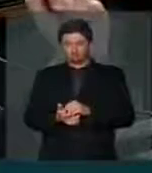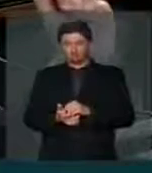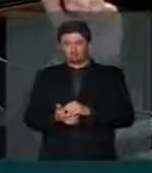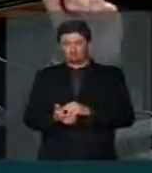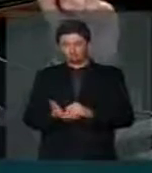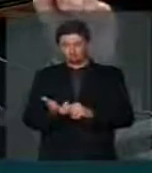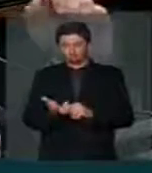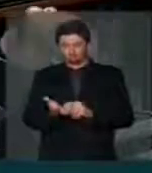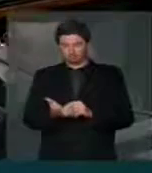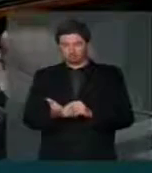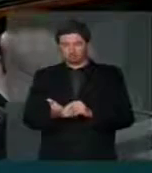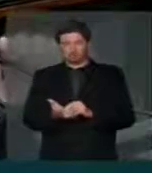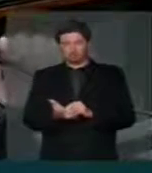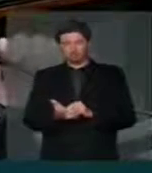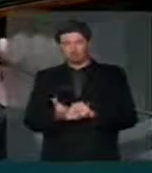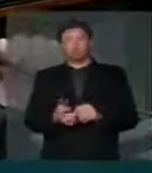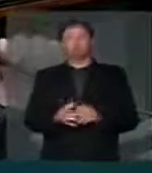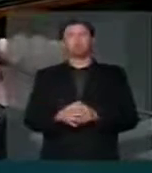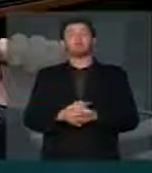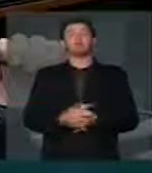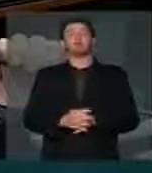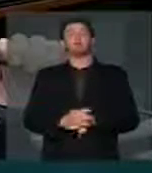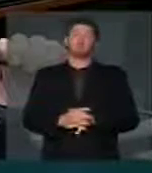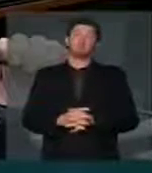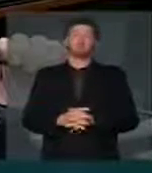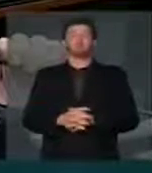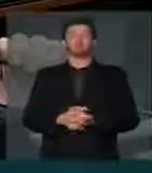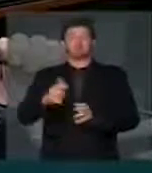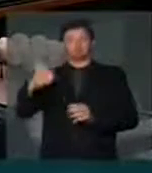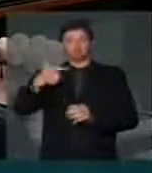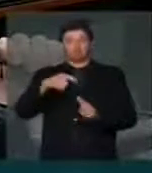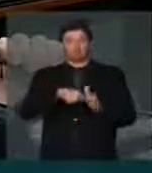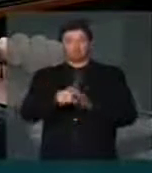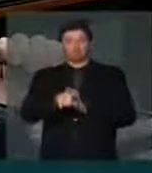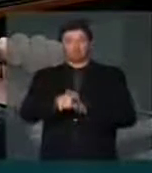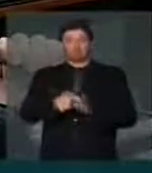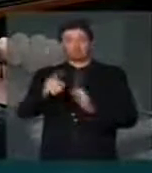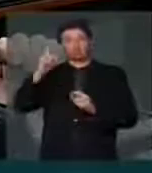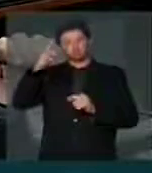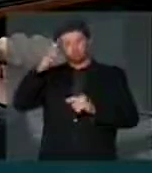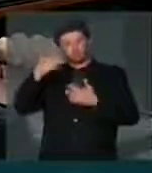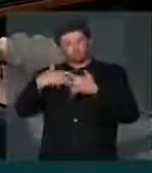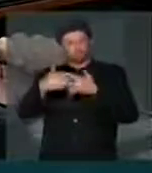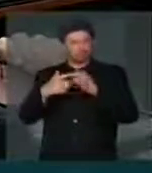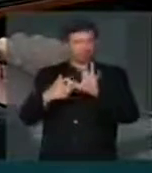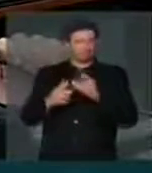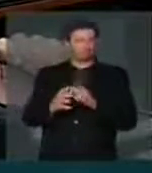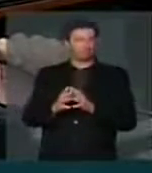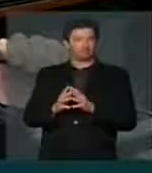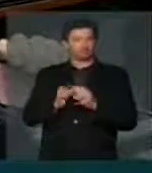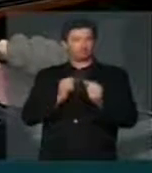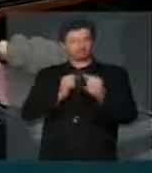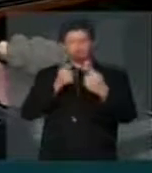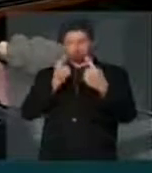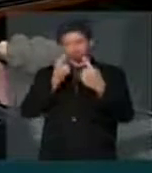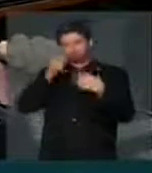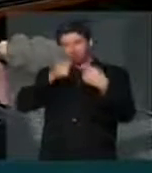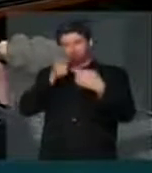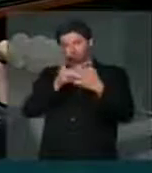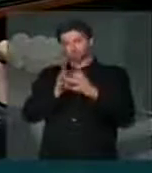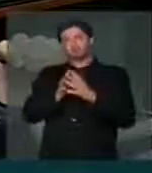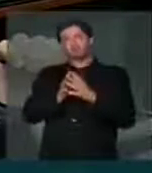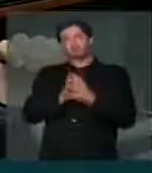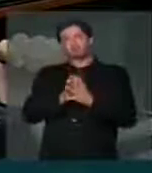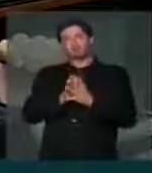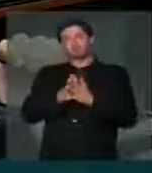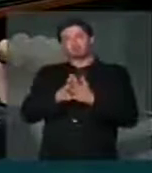a capacidade de pagamento do projeto. A segunda pergunta é mais uma reflexão com vossa senhoria sobre